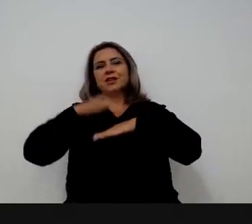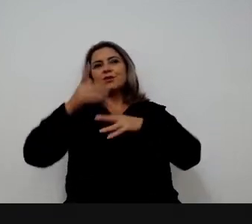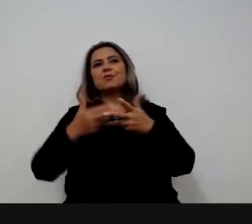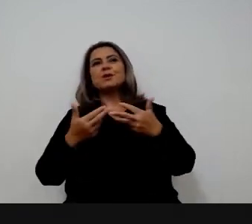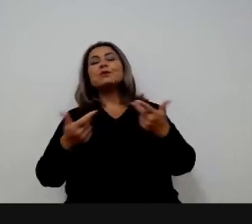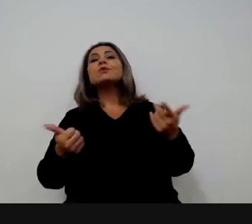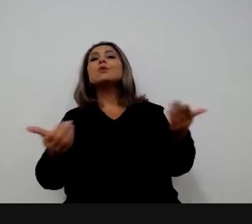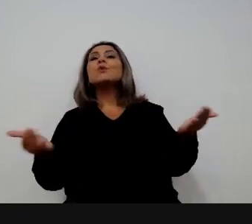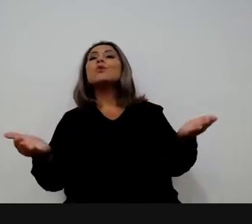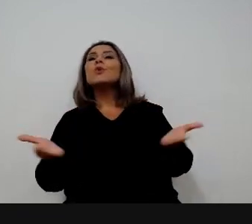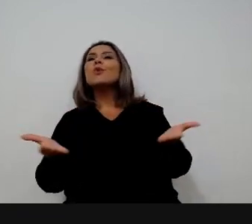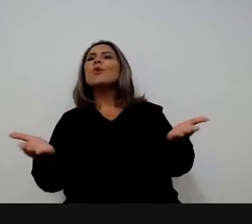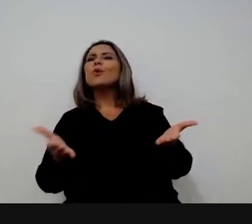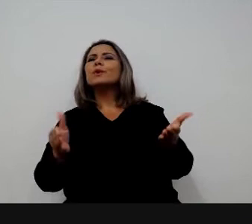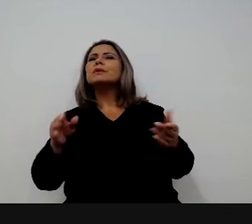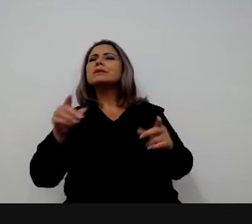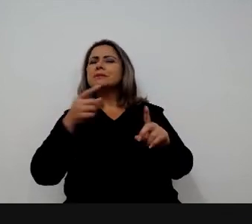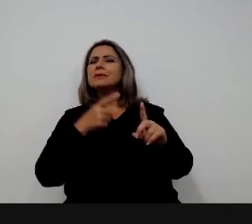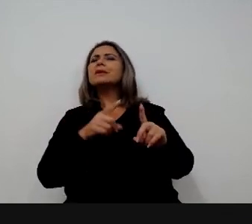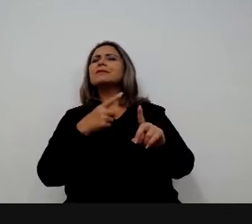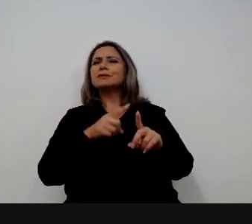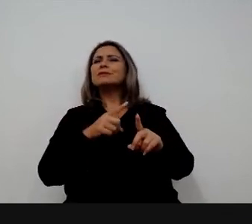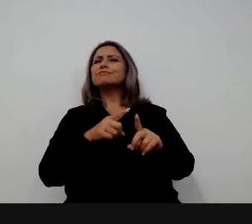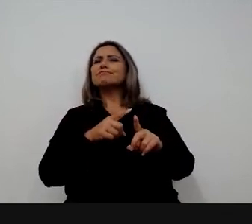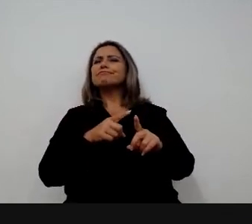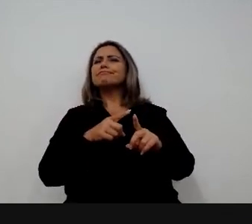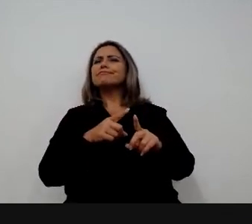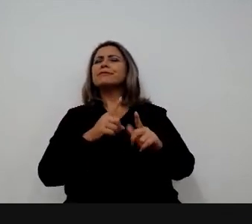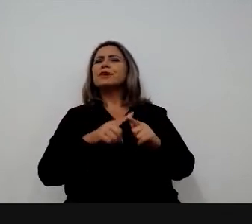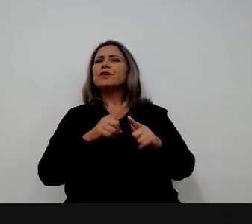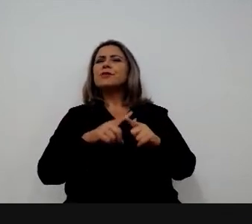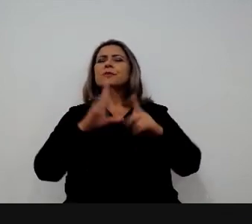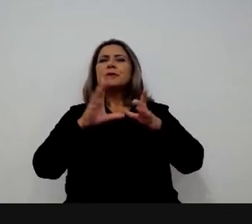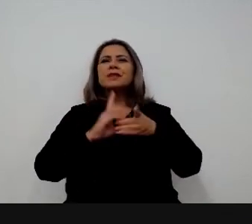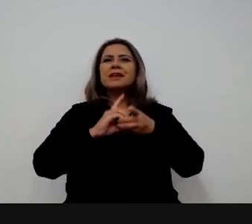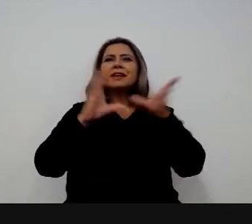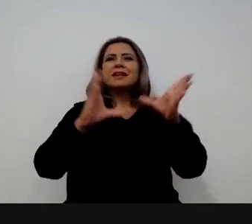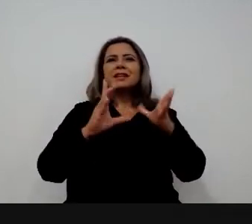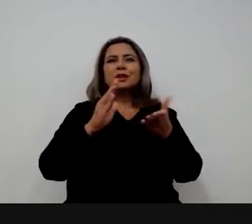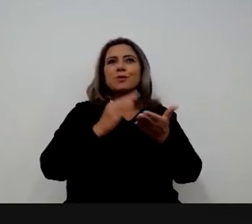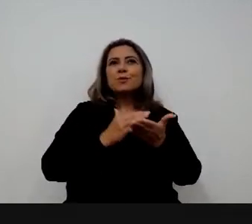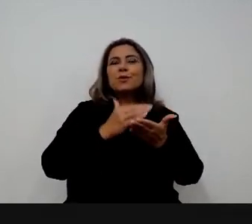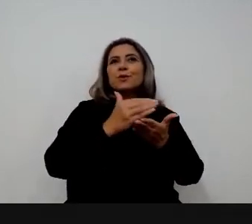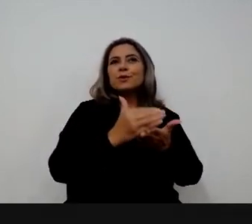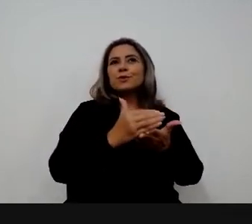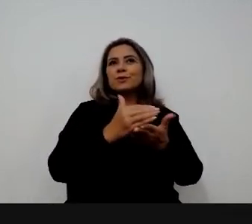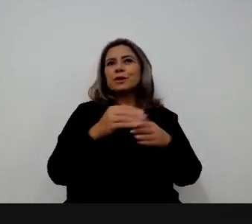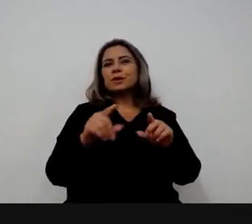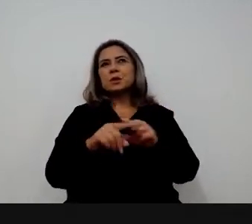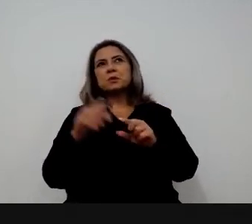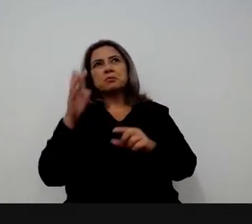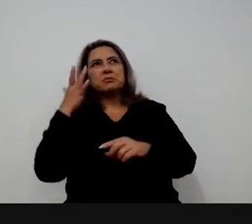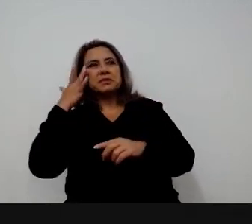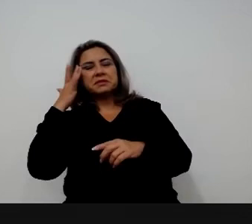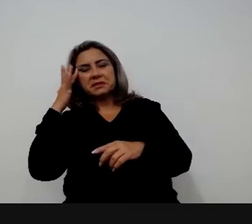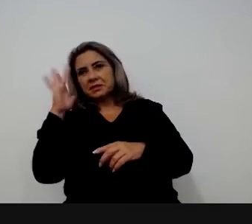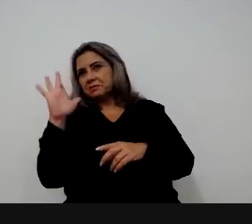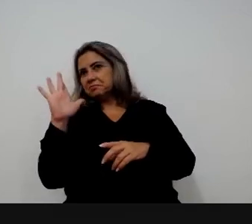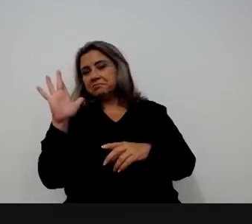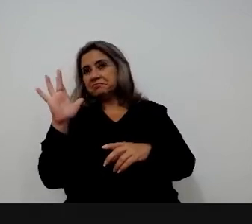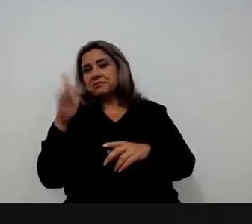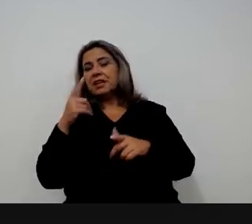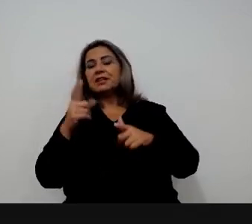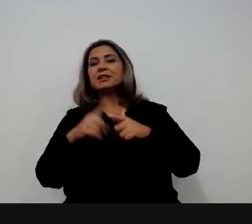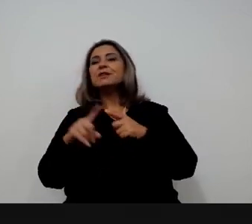e hoje esse é um grande desafio da democracia em parte porque as democracias começaram talvez por dívida técnica tem